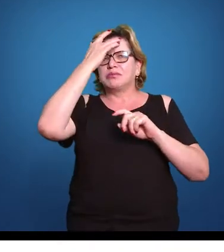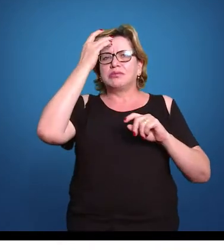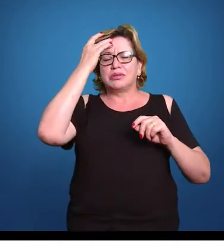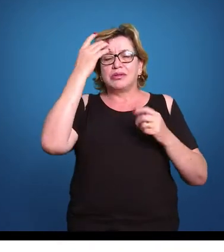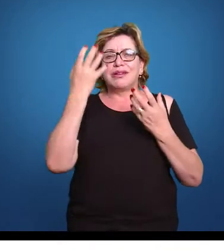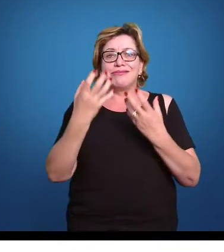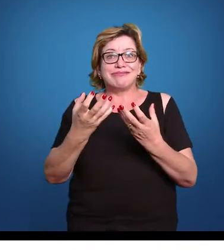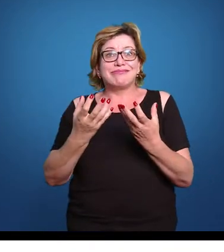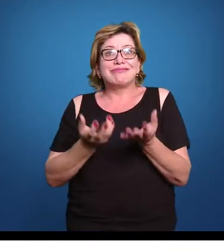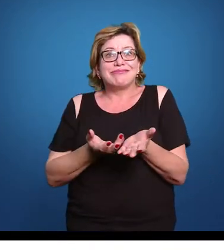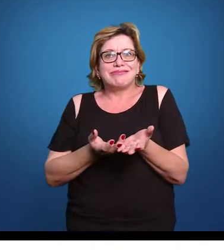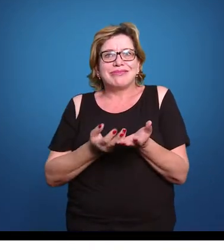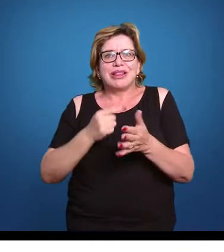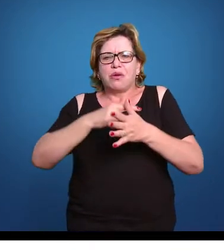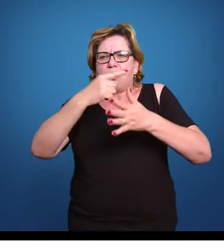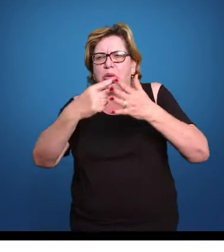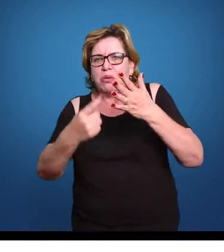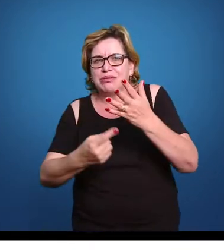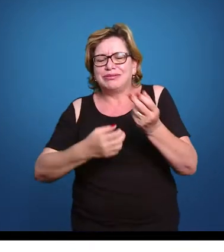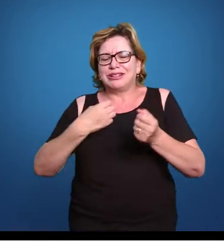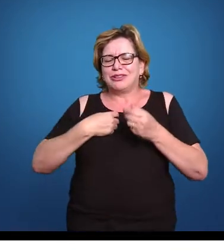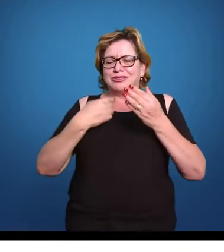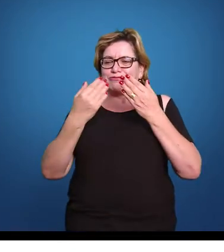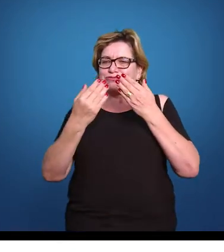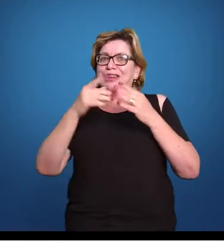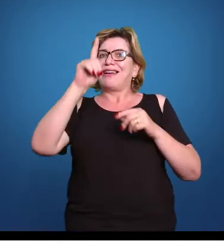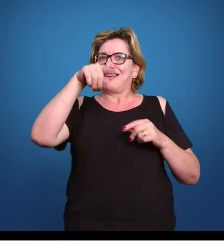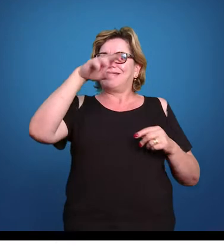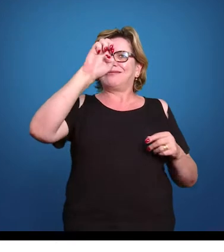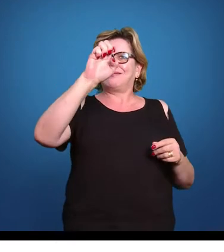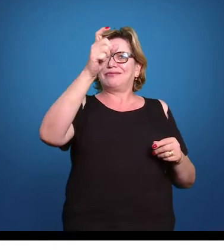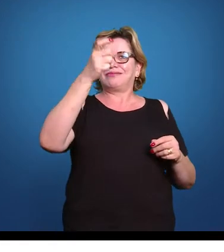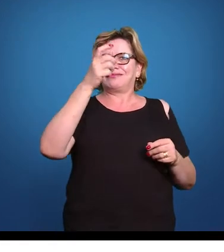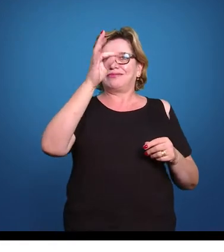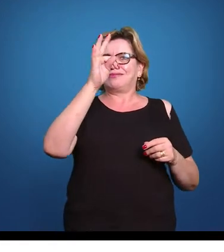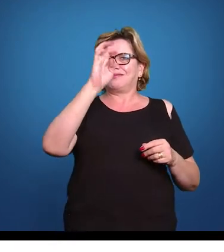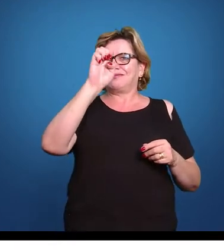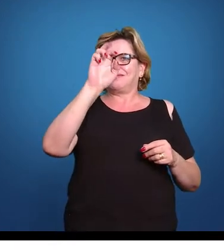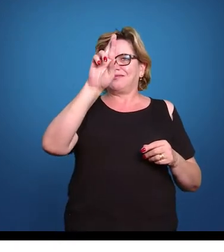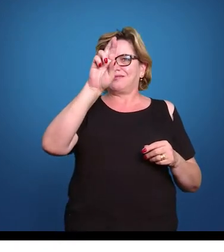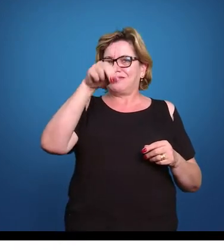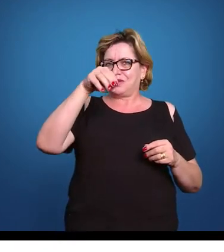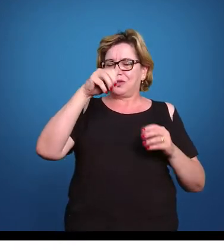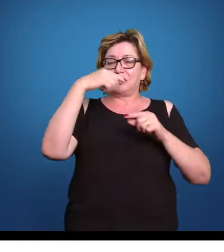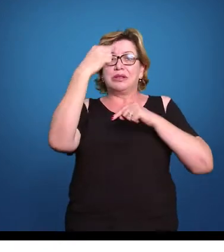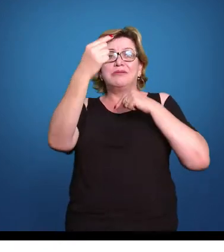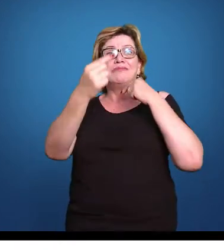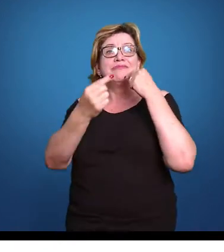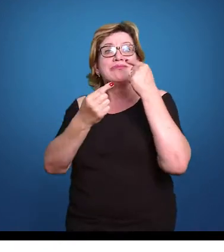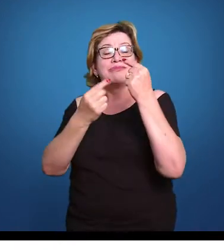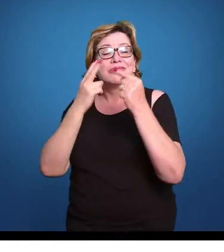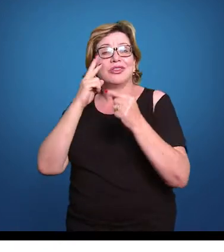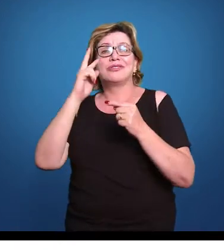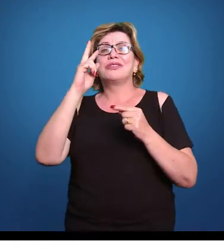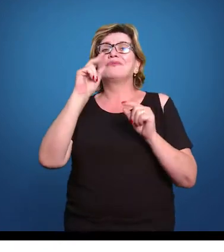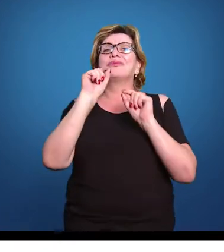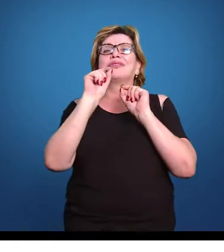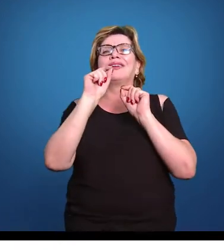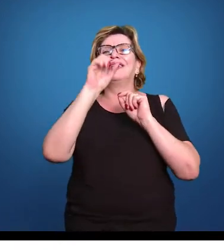seria uma análise externa. E aí nós temos a análise externa. A interna são